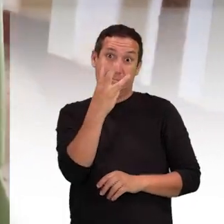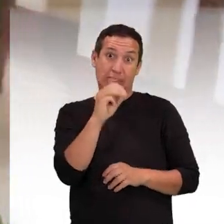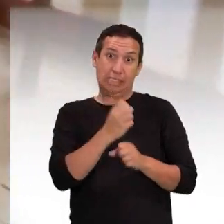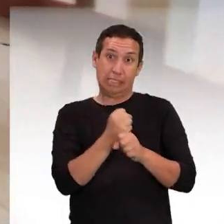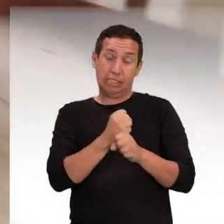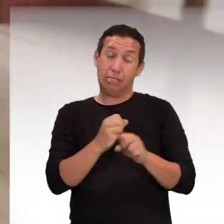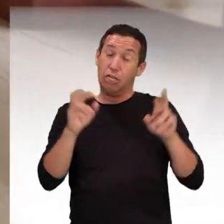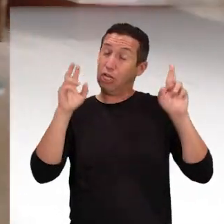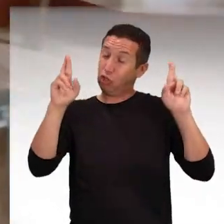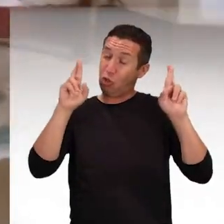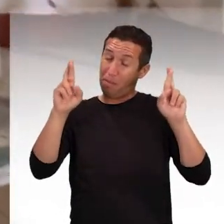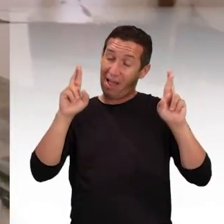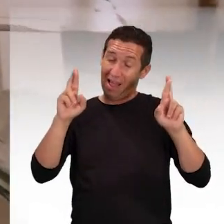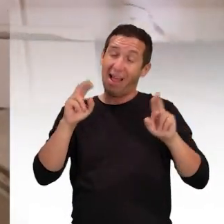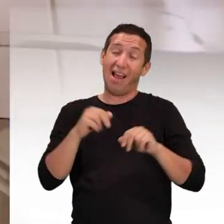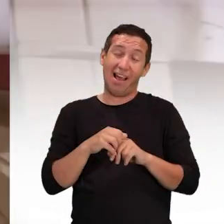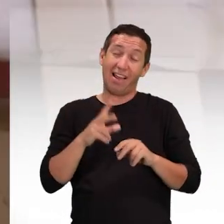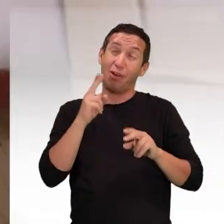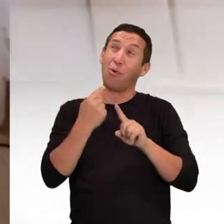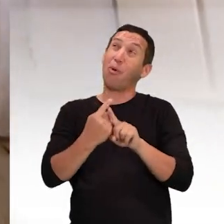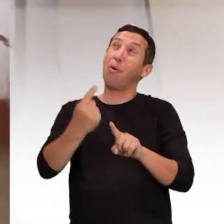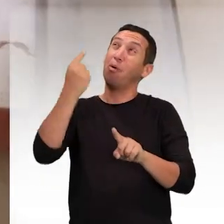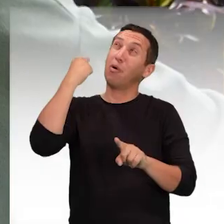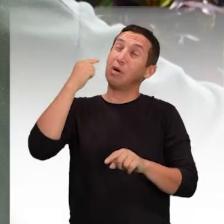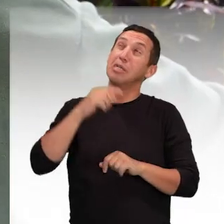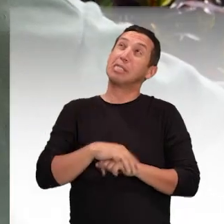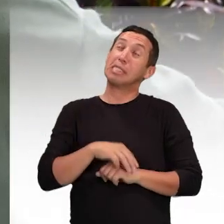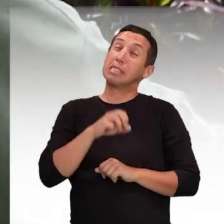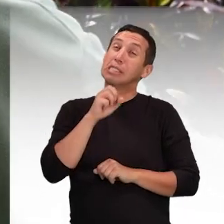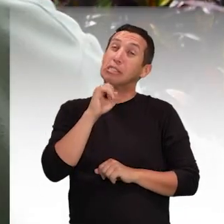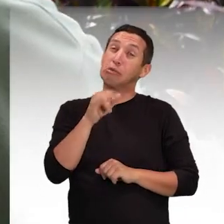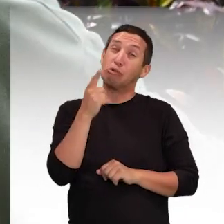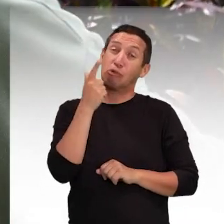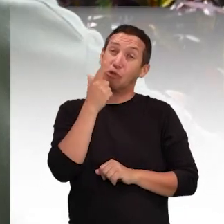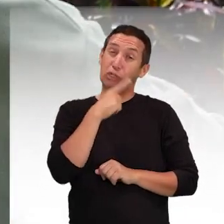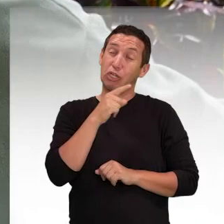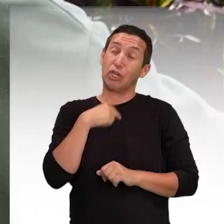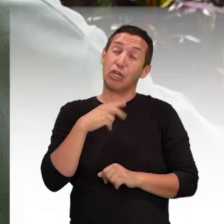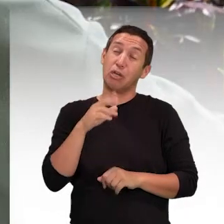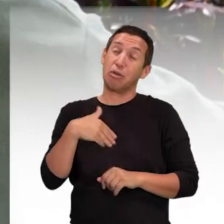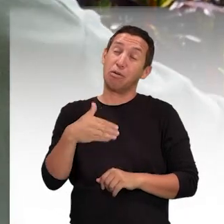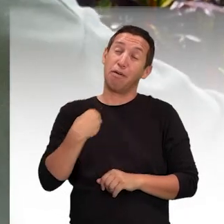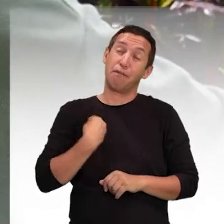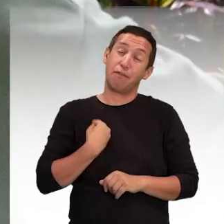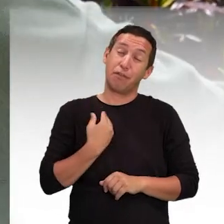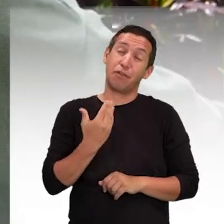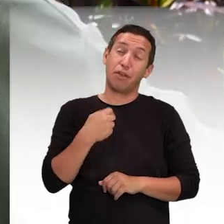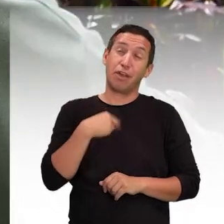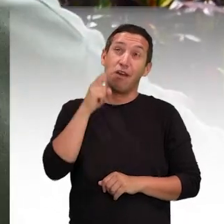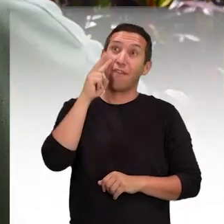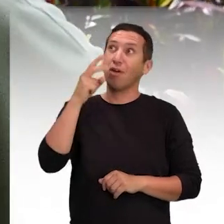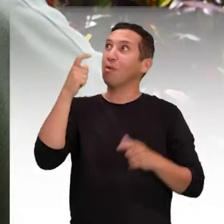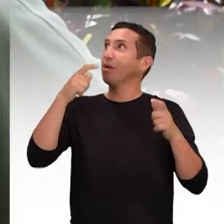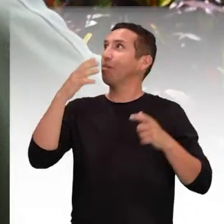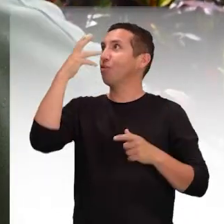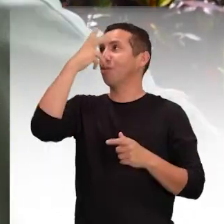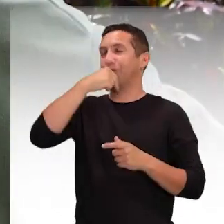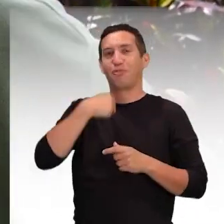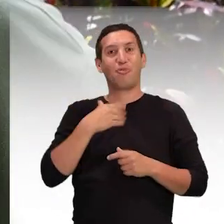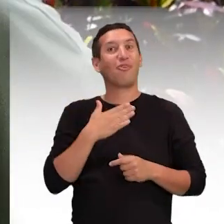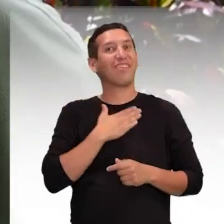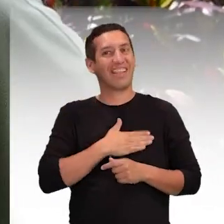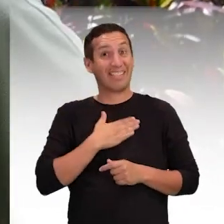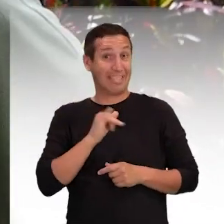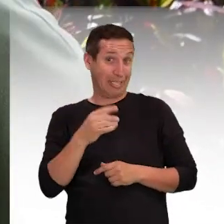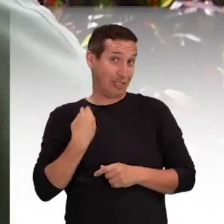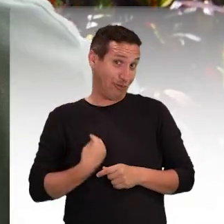expectativa é de ver a casa voltar aos tempos de ouro. Se eu conseguir chegar no final, eu gostaria de ver uma coisa linda,